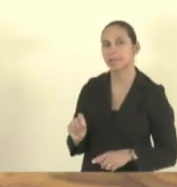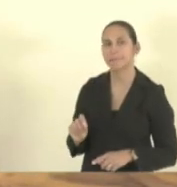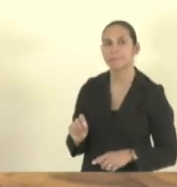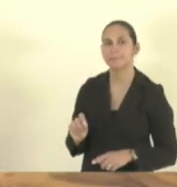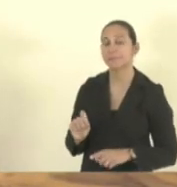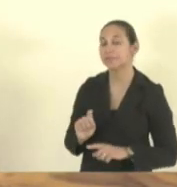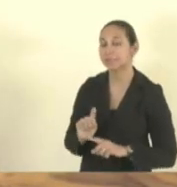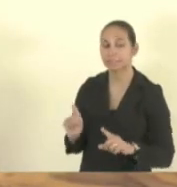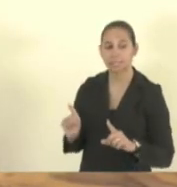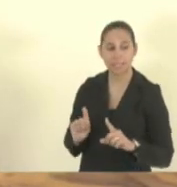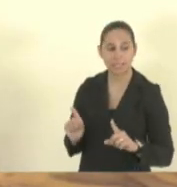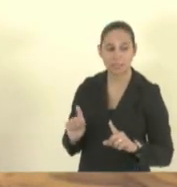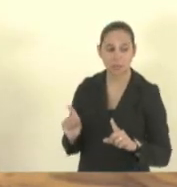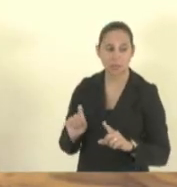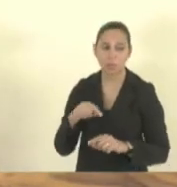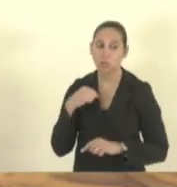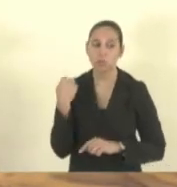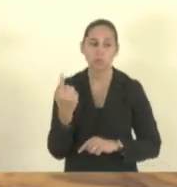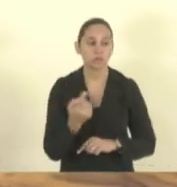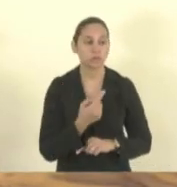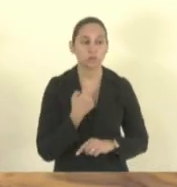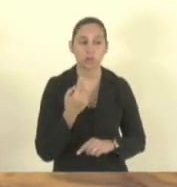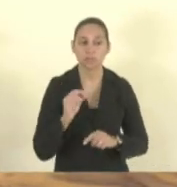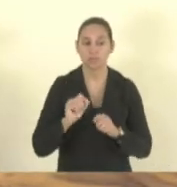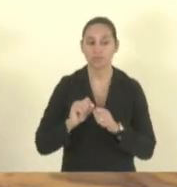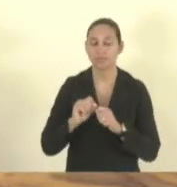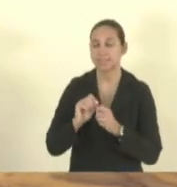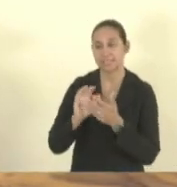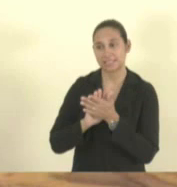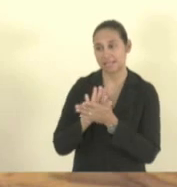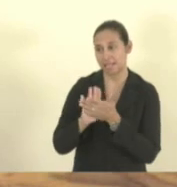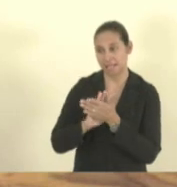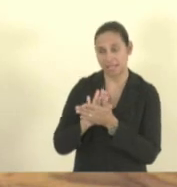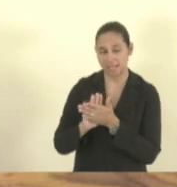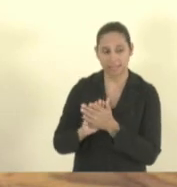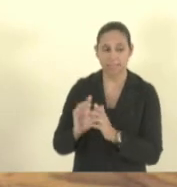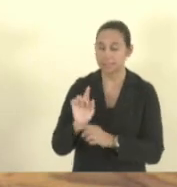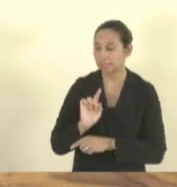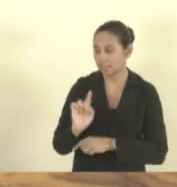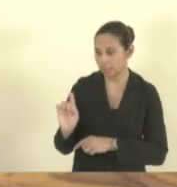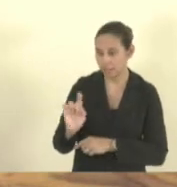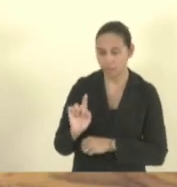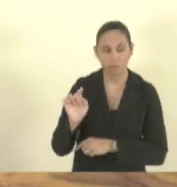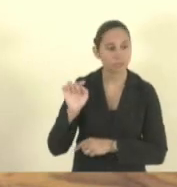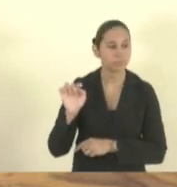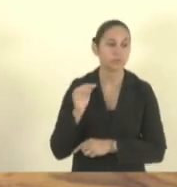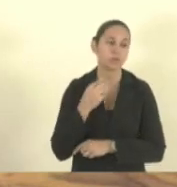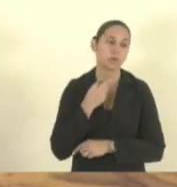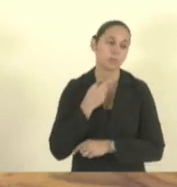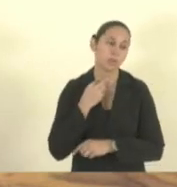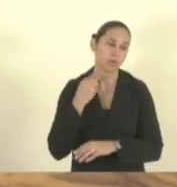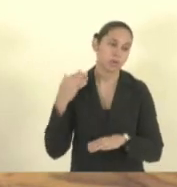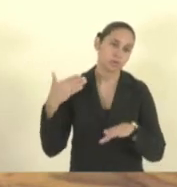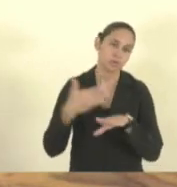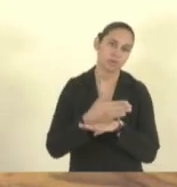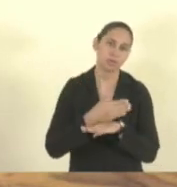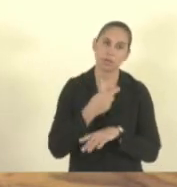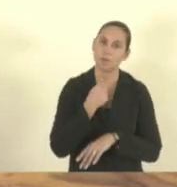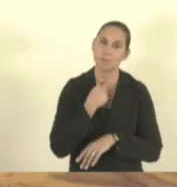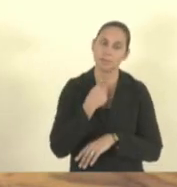não, nós não vamos fazer, não, você não pode entrar na escola.